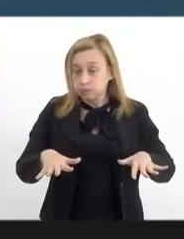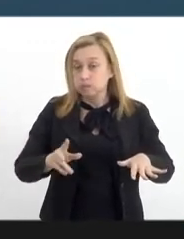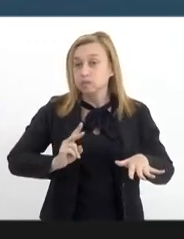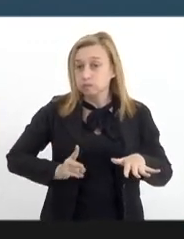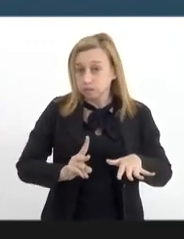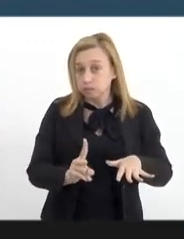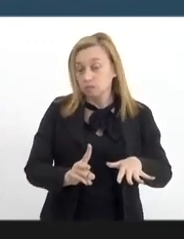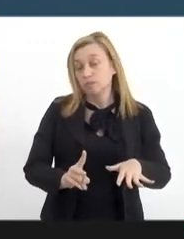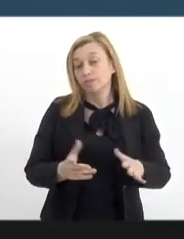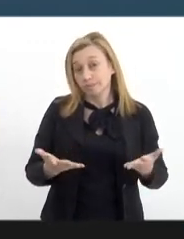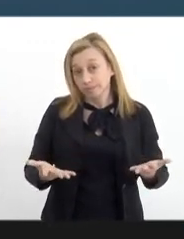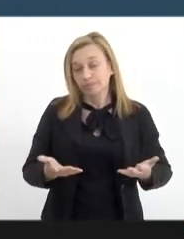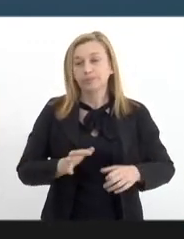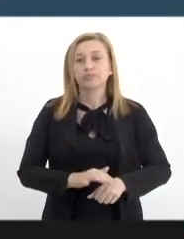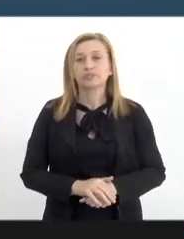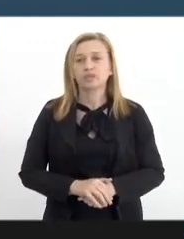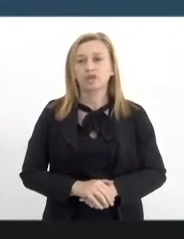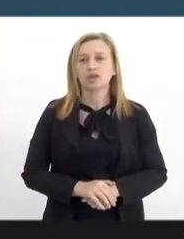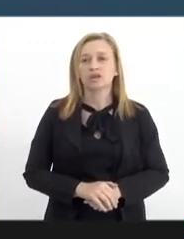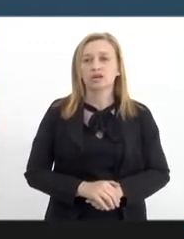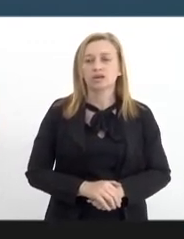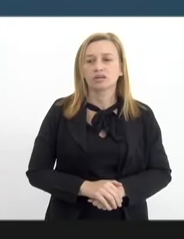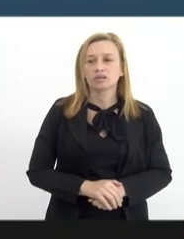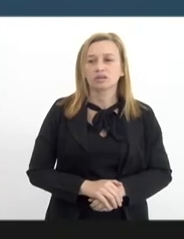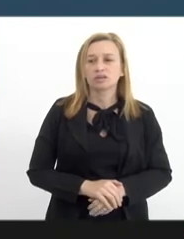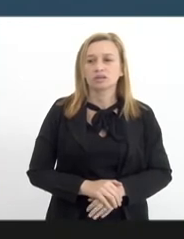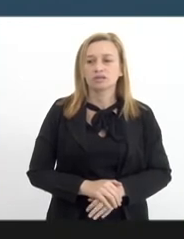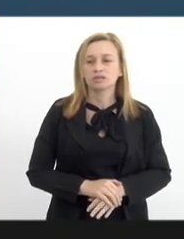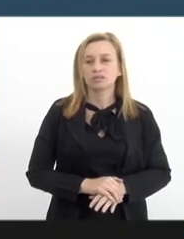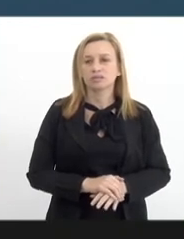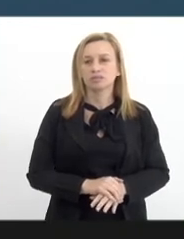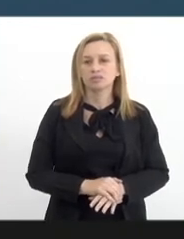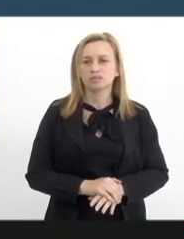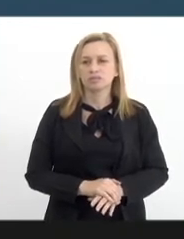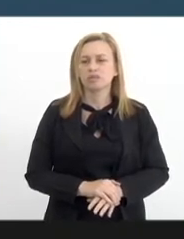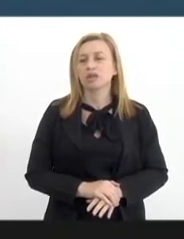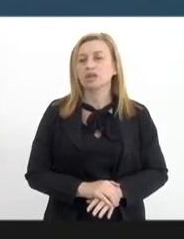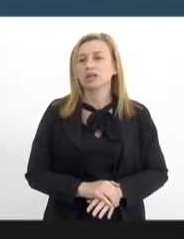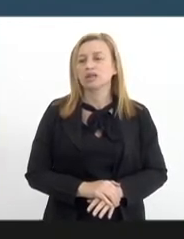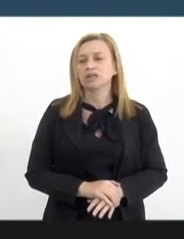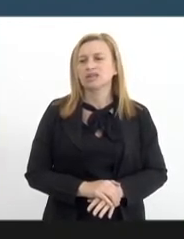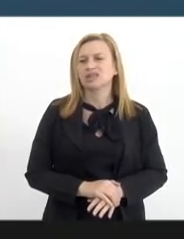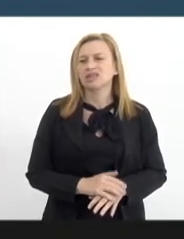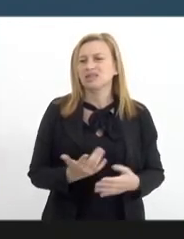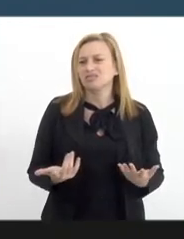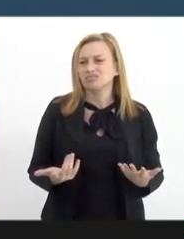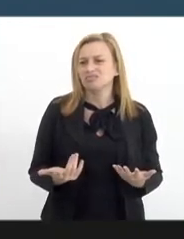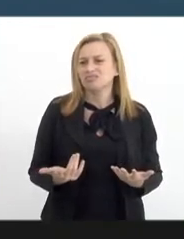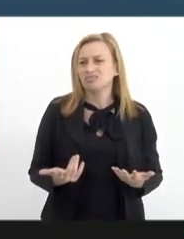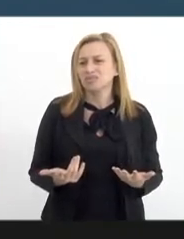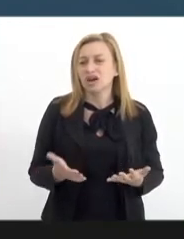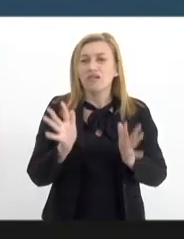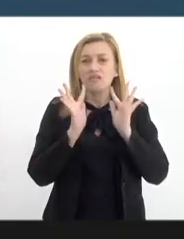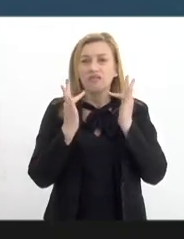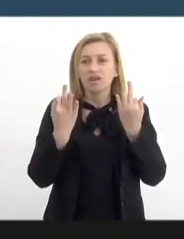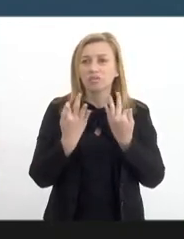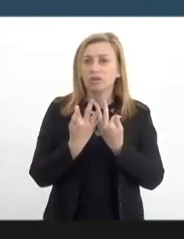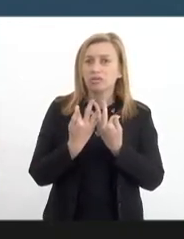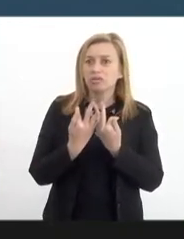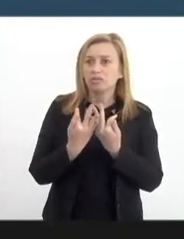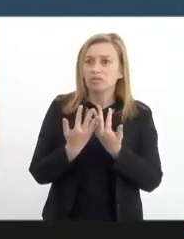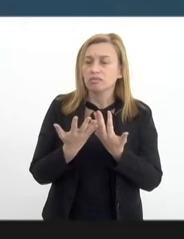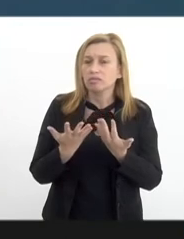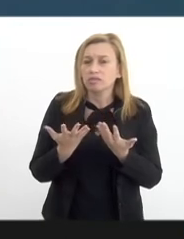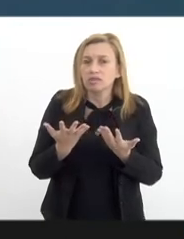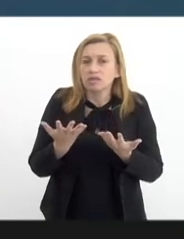pandemia, de forma mais lenta, mas ainda está, e que as famílias ficaram totalmente